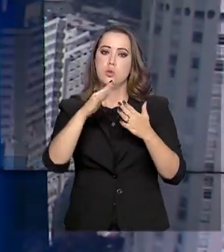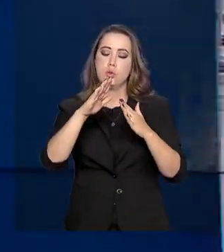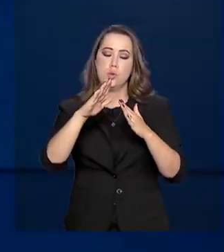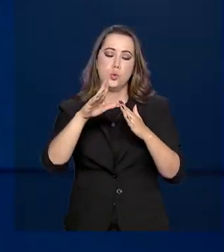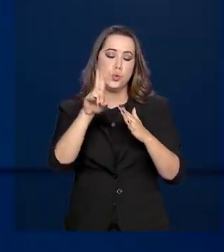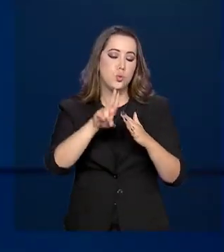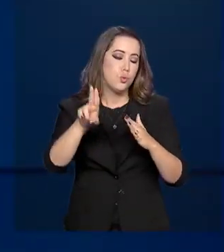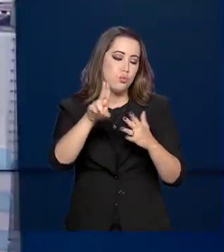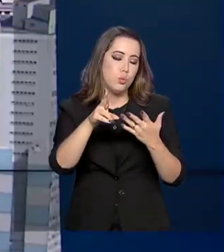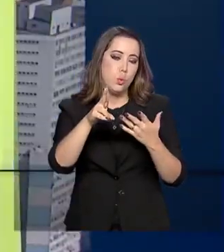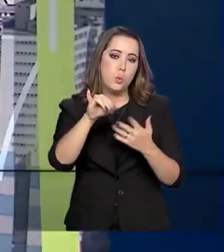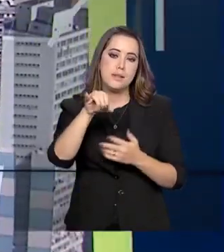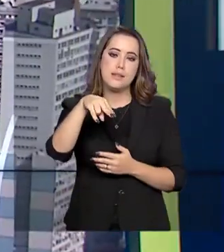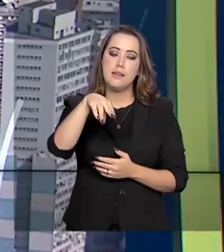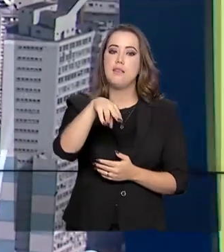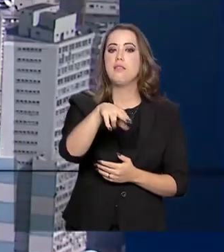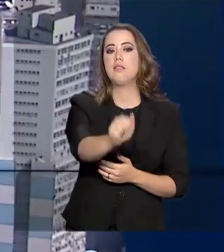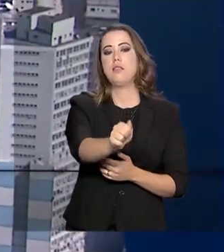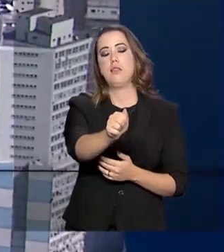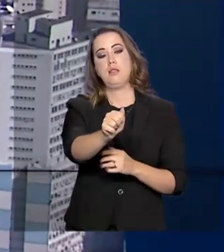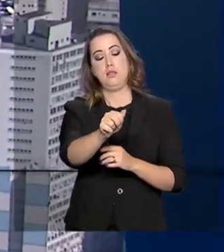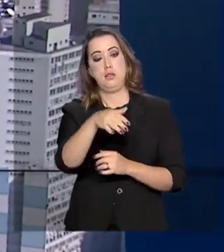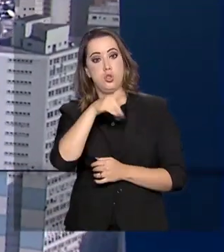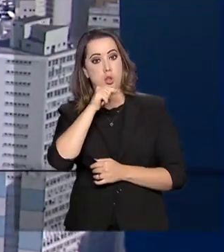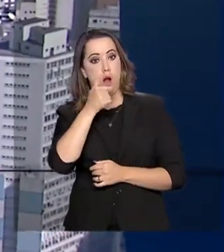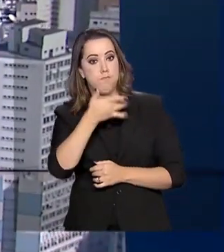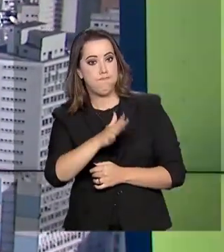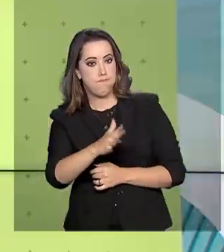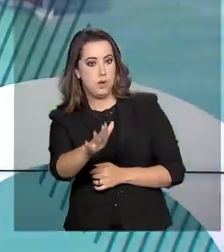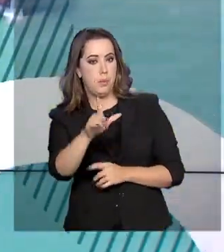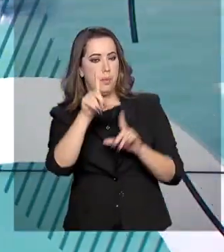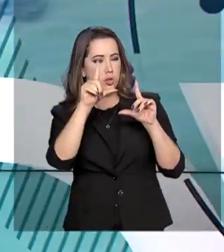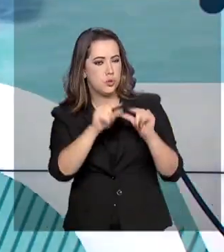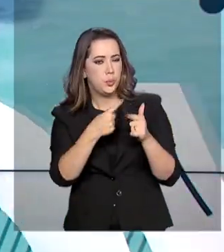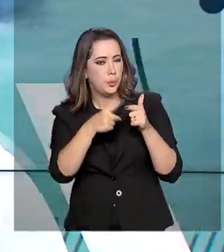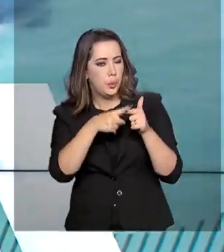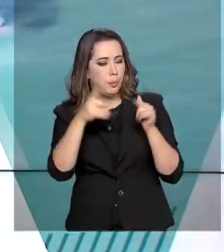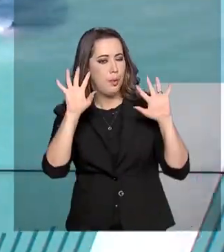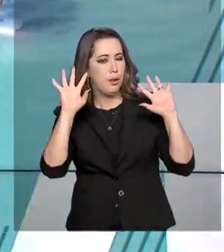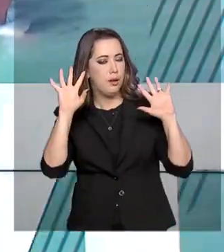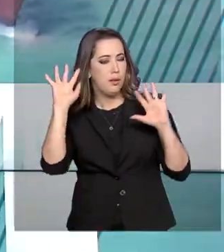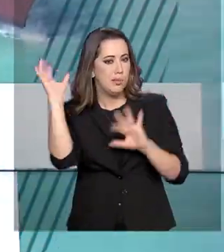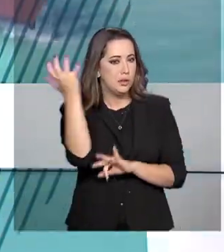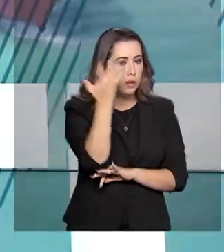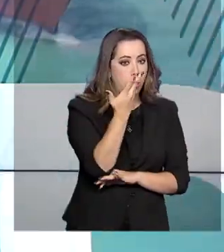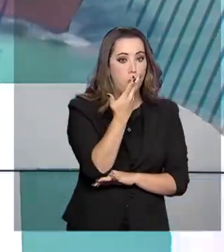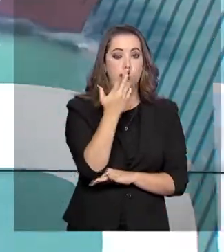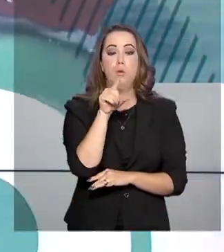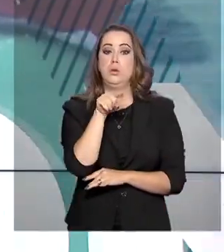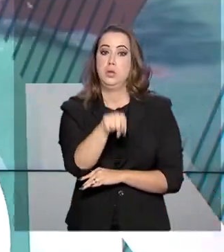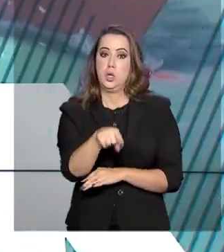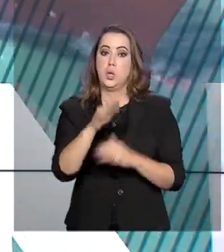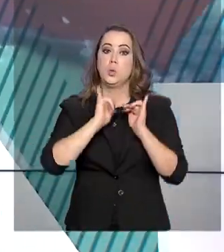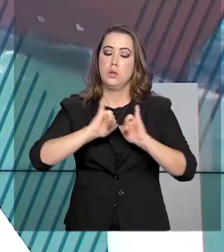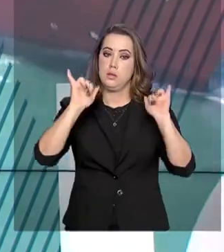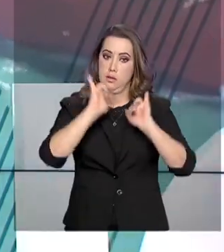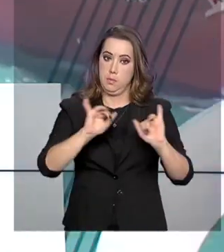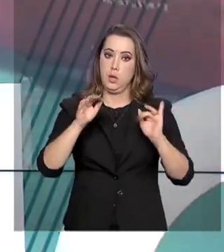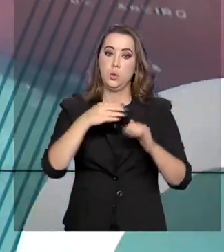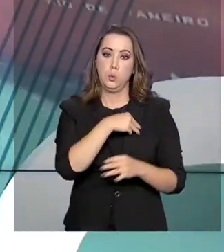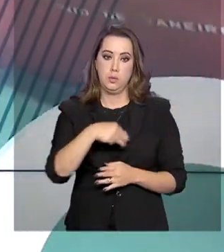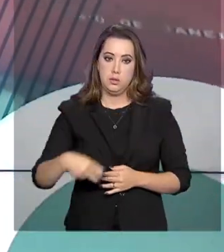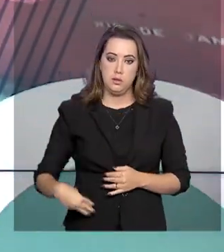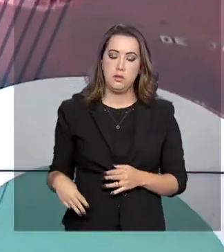custos de produção e os impactos ambientais. No lançamento, o ministro Bento Albuquerque destacou a importância desse